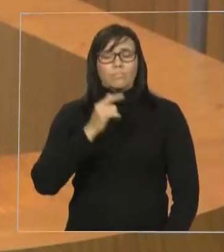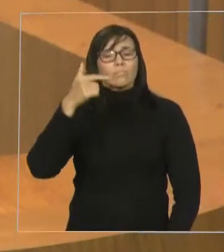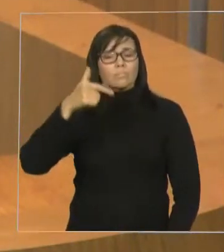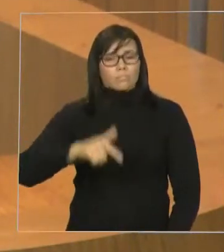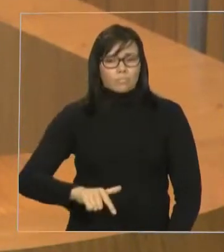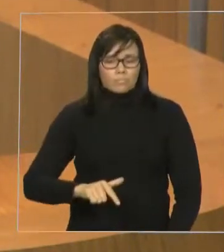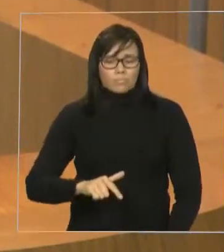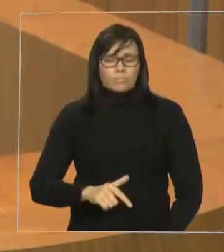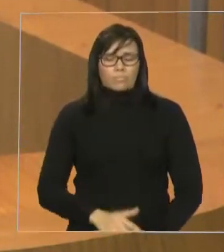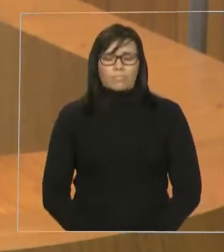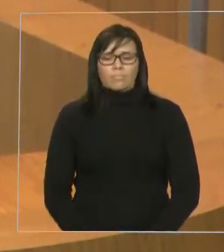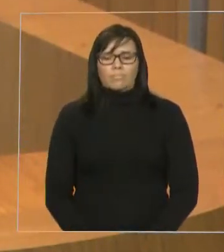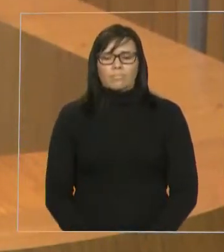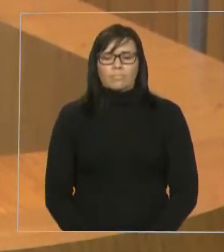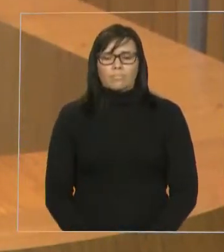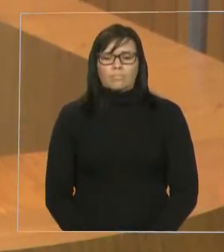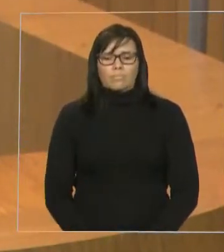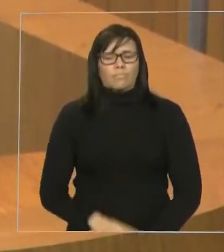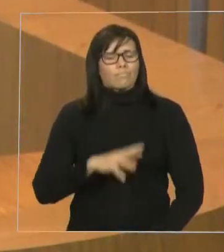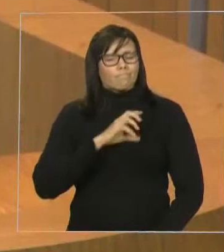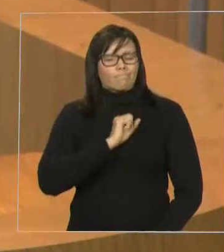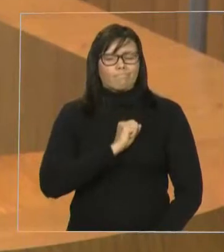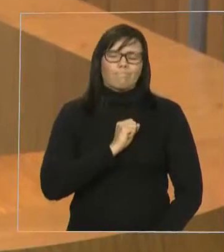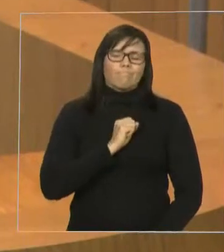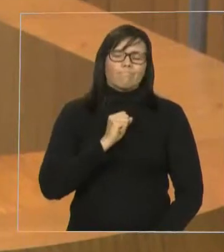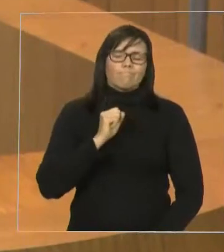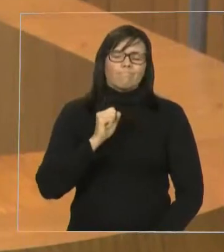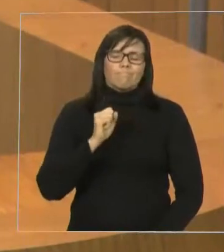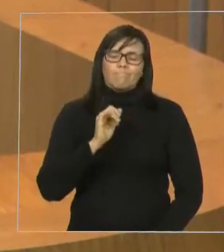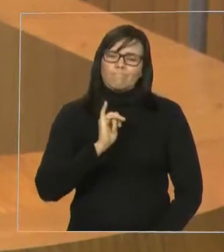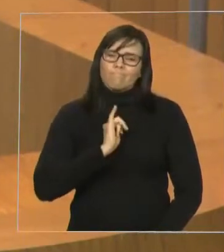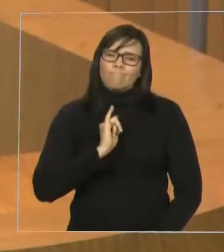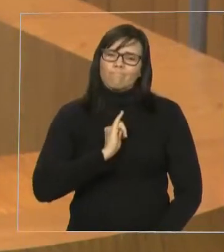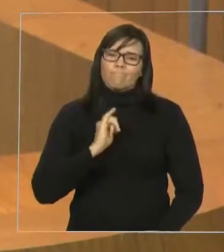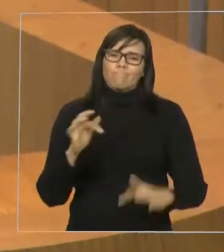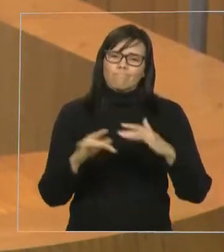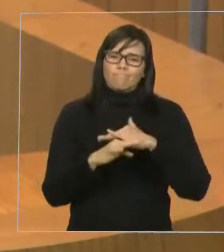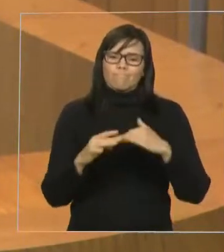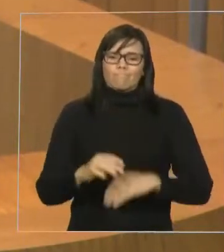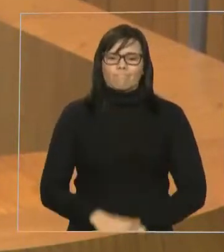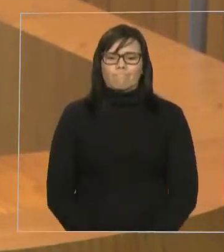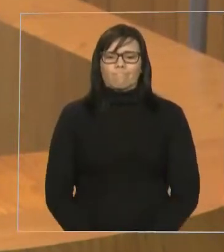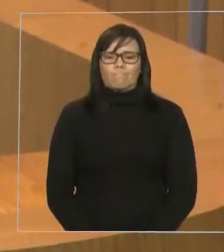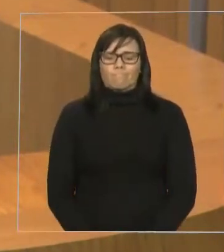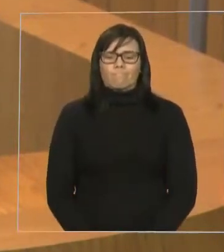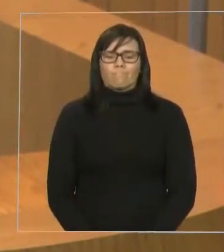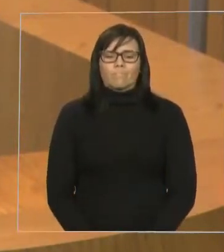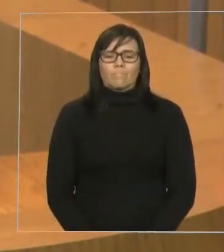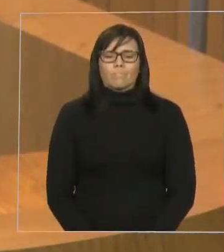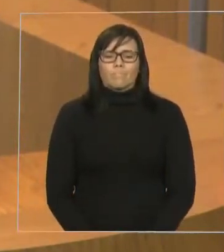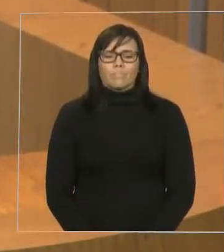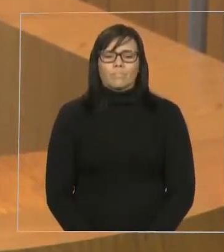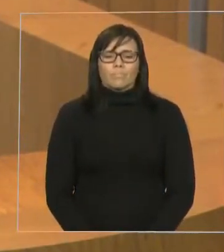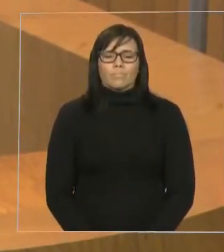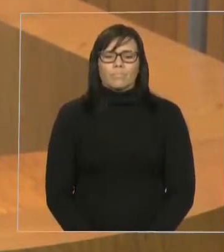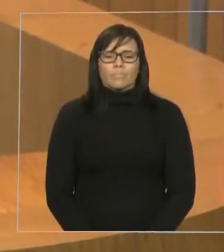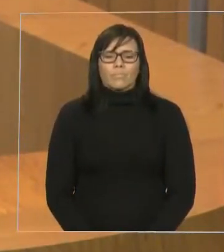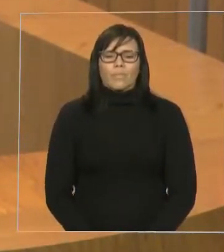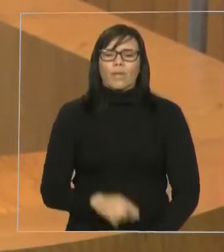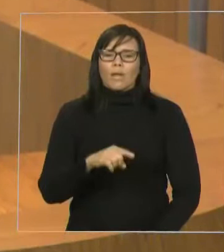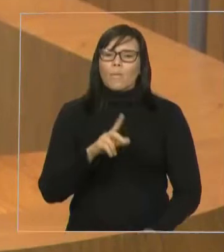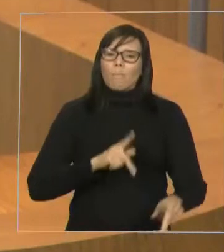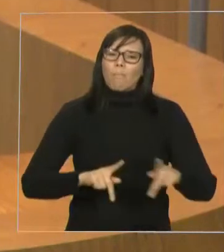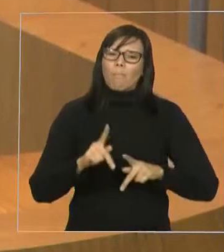na cidade de Imperatriz, na querida cidade de Imperatriz, e ressalto todas as vezes que estivemos na cidade de Imperatriz, fomos muito bem